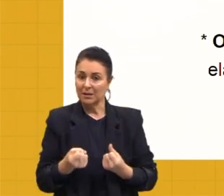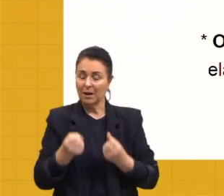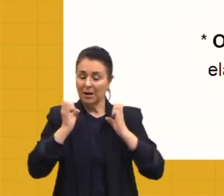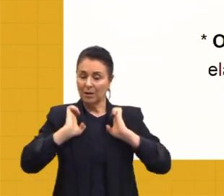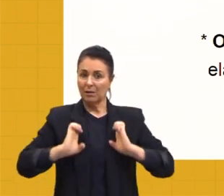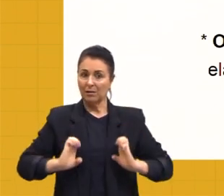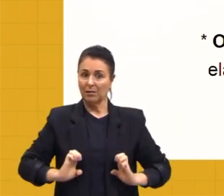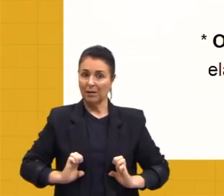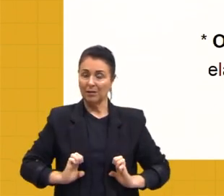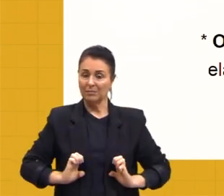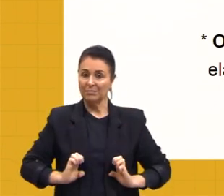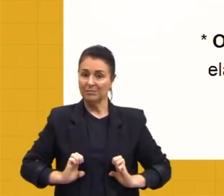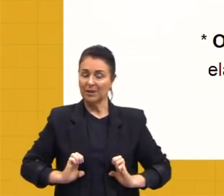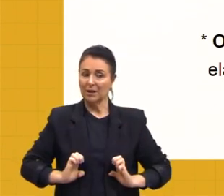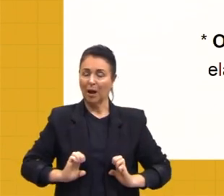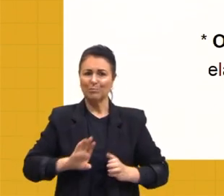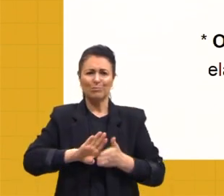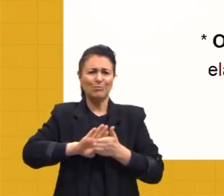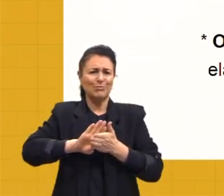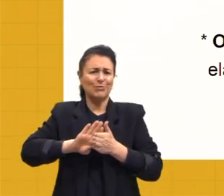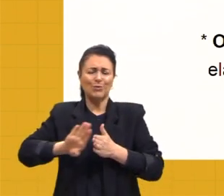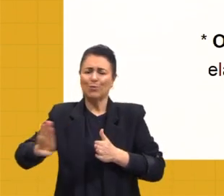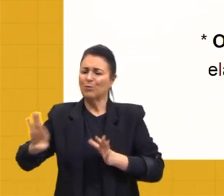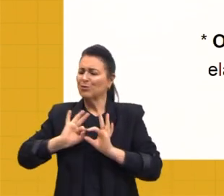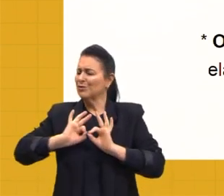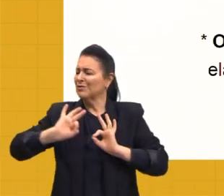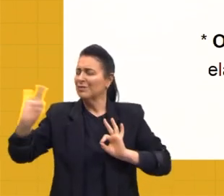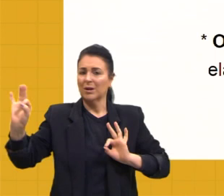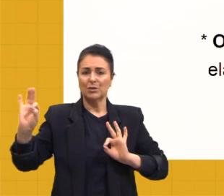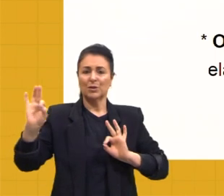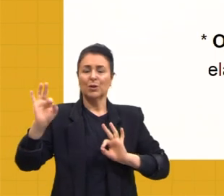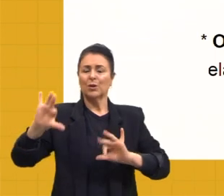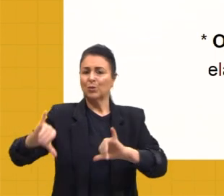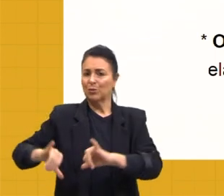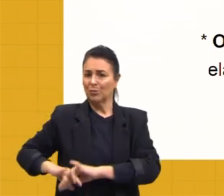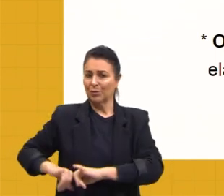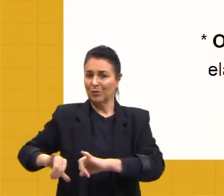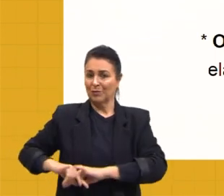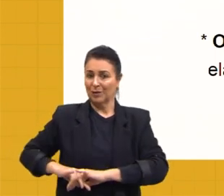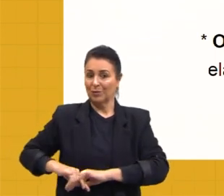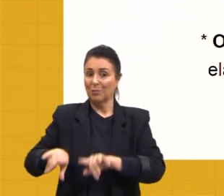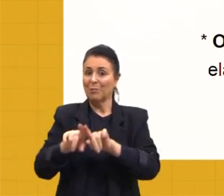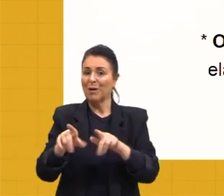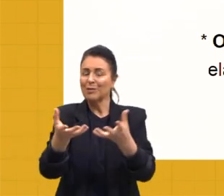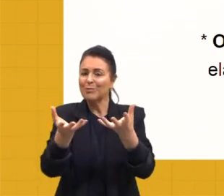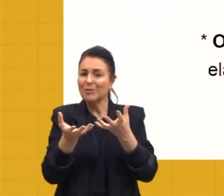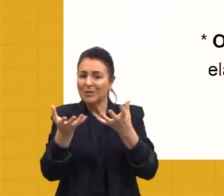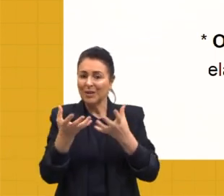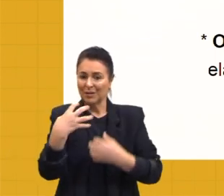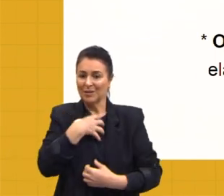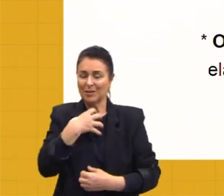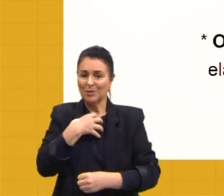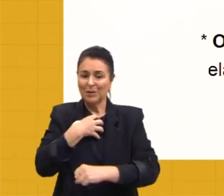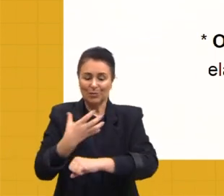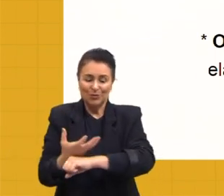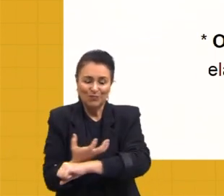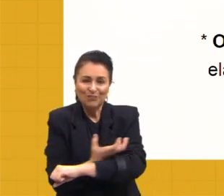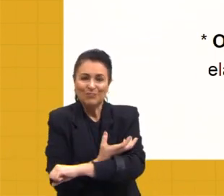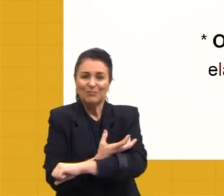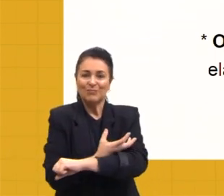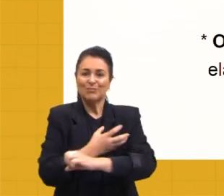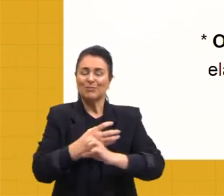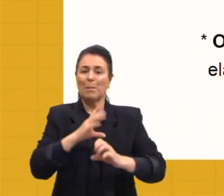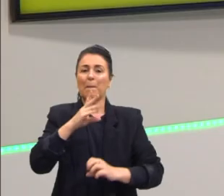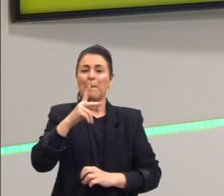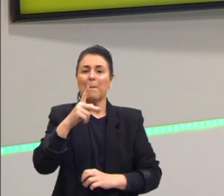que foge da dor, mas que me dá prazer, movido à vontade pelo sentimento de paixão. Esse é o David Hume,